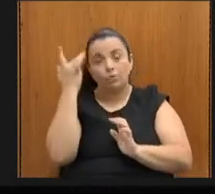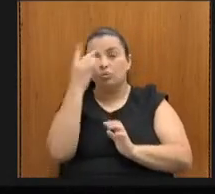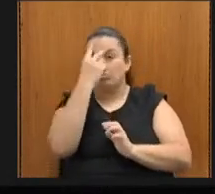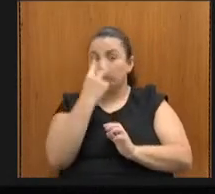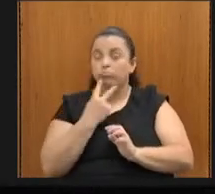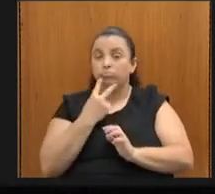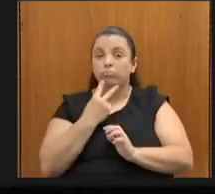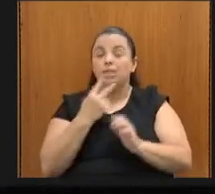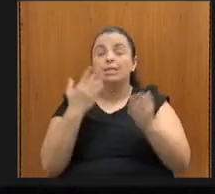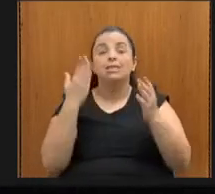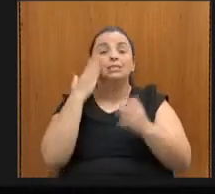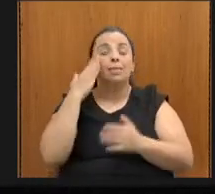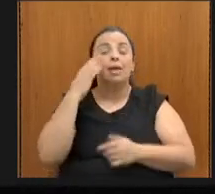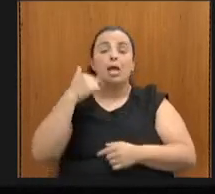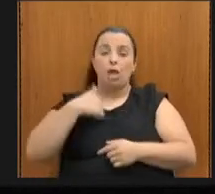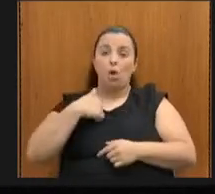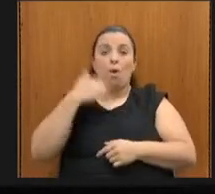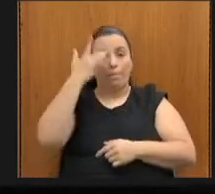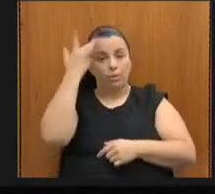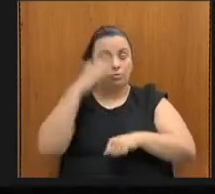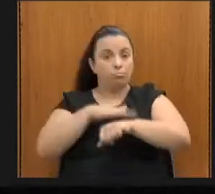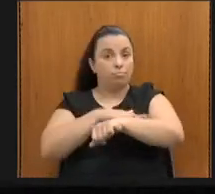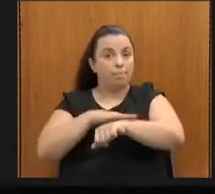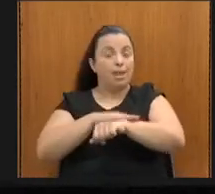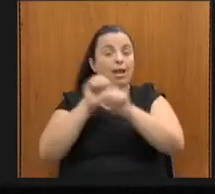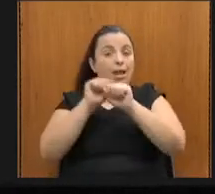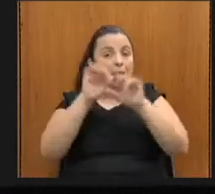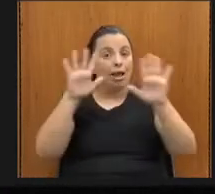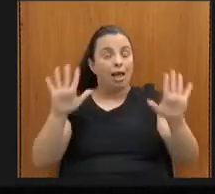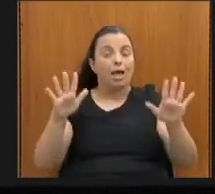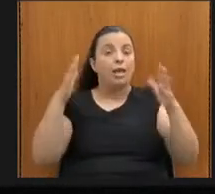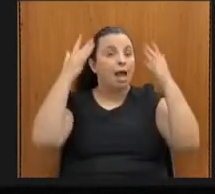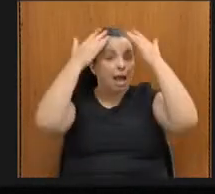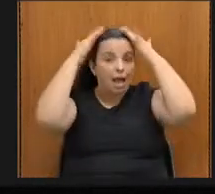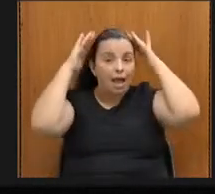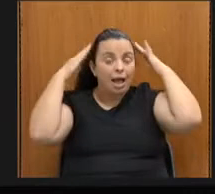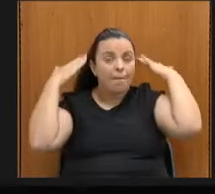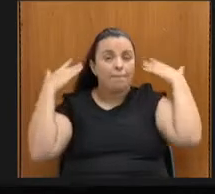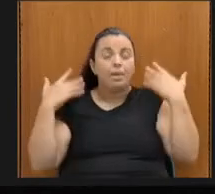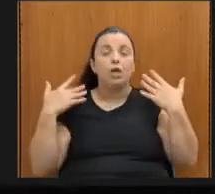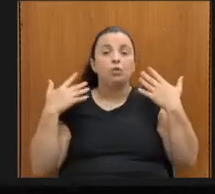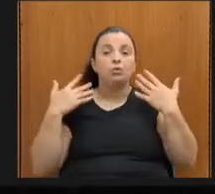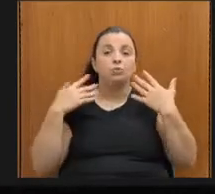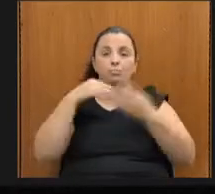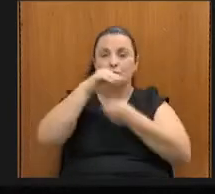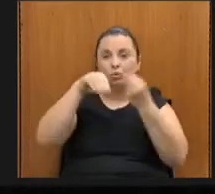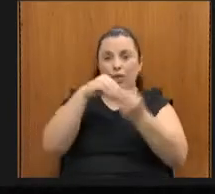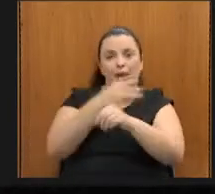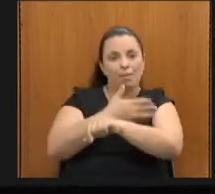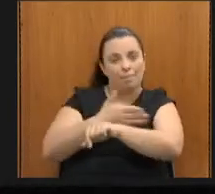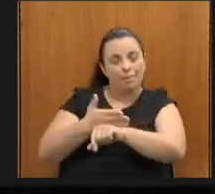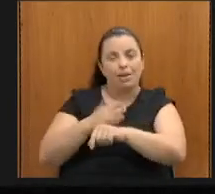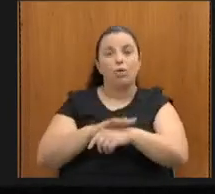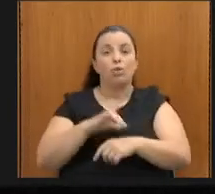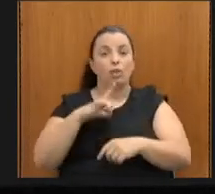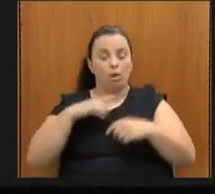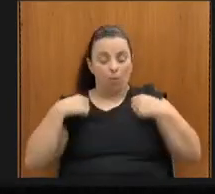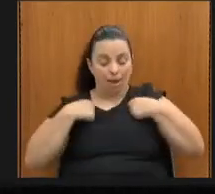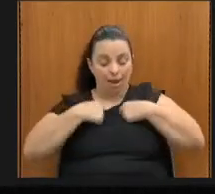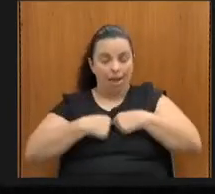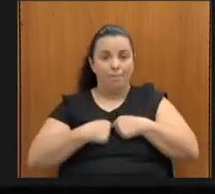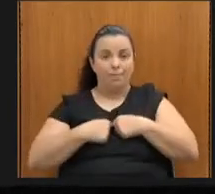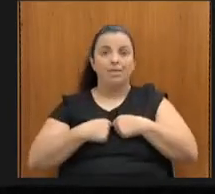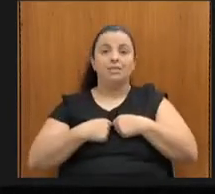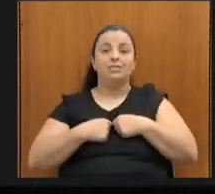sou uma pessoa de pele clara, tenho cabelos grisalhos, estou usando uma camisa azul clara, social,